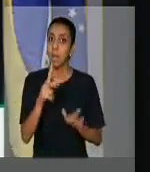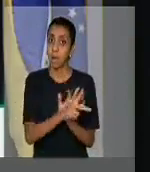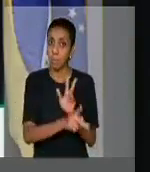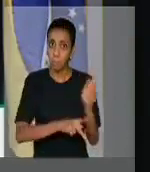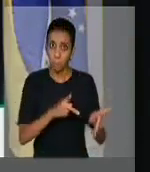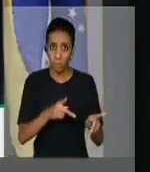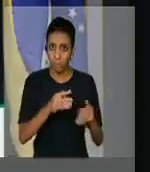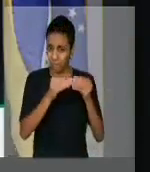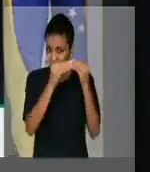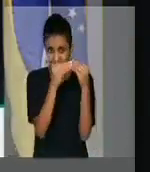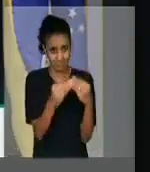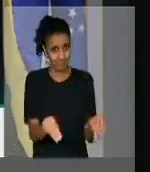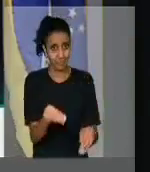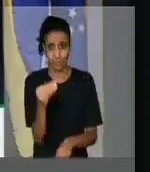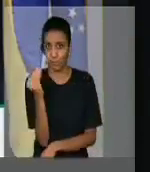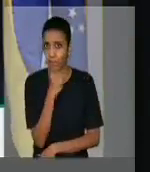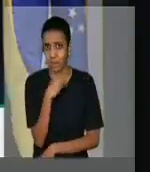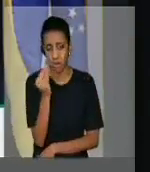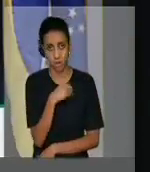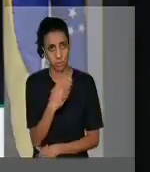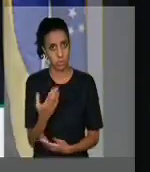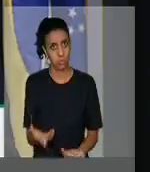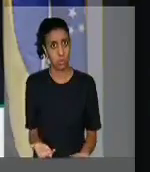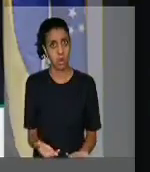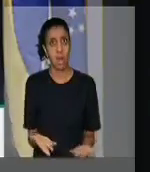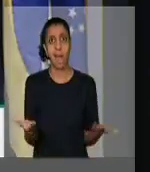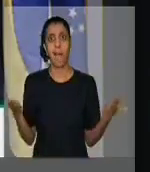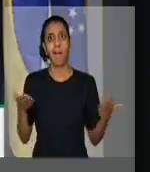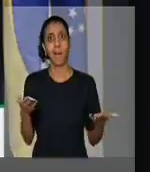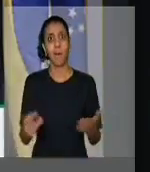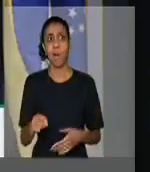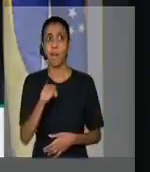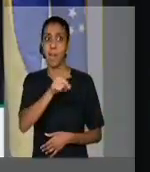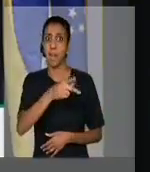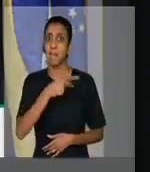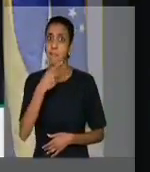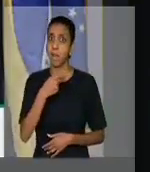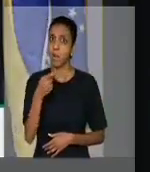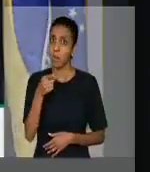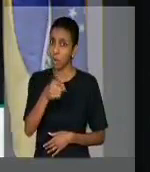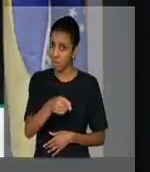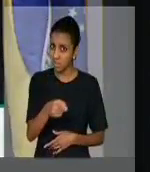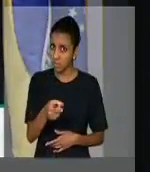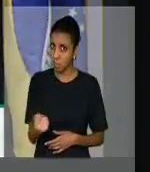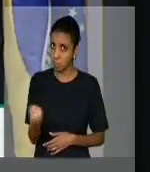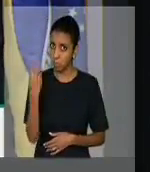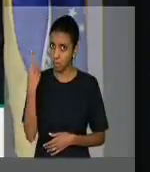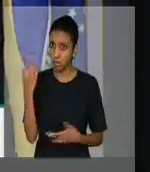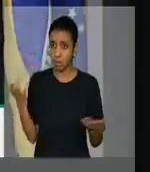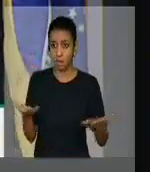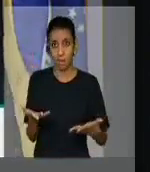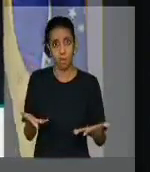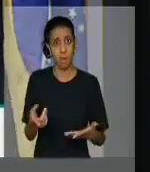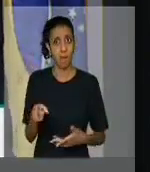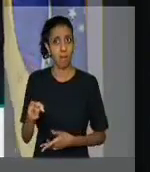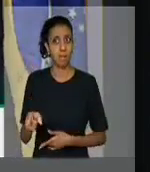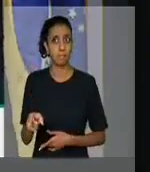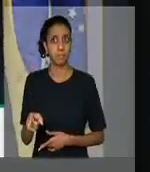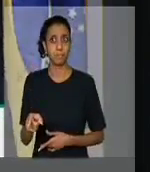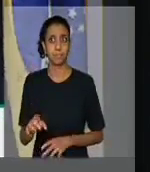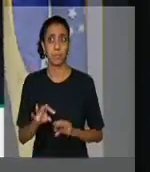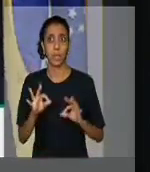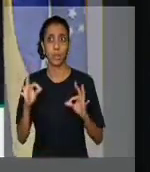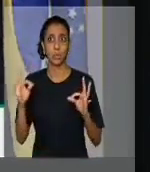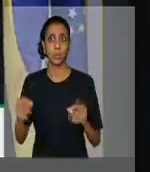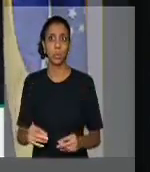do jeito que anda, essas declarações só desmotivam e desanimam aqueles que são